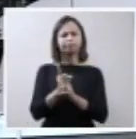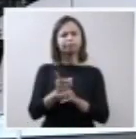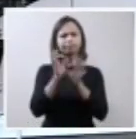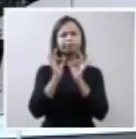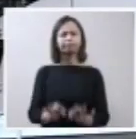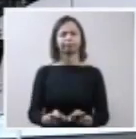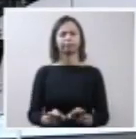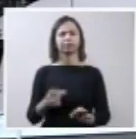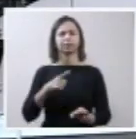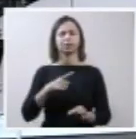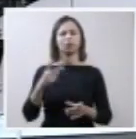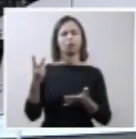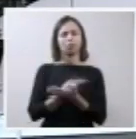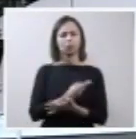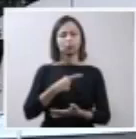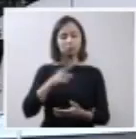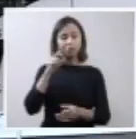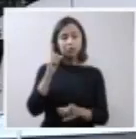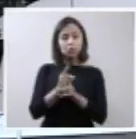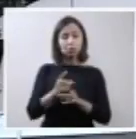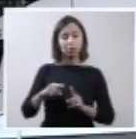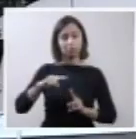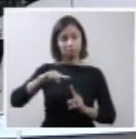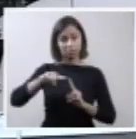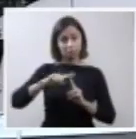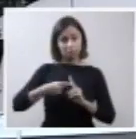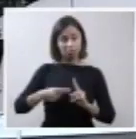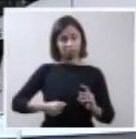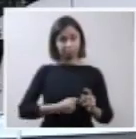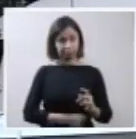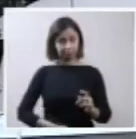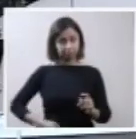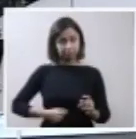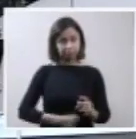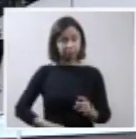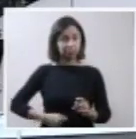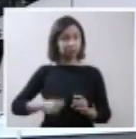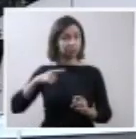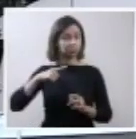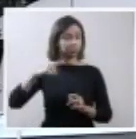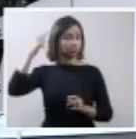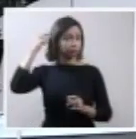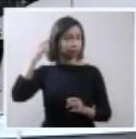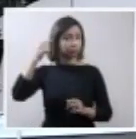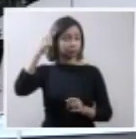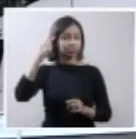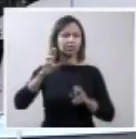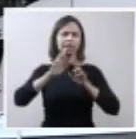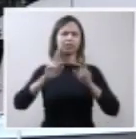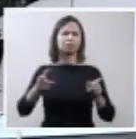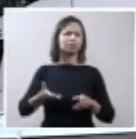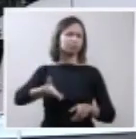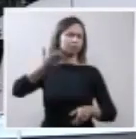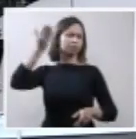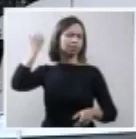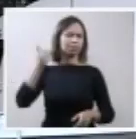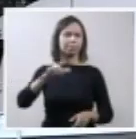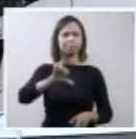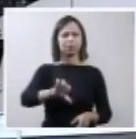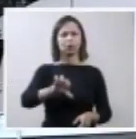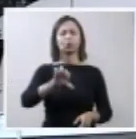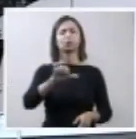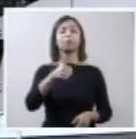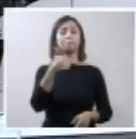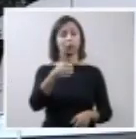pela incorporação de tecnologias por imagem, como a ecografia. Diferentemente de 1940, quando o Código